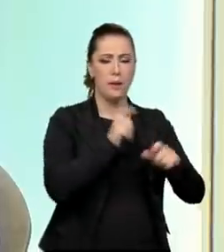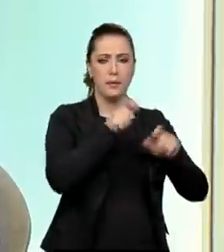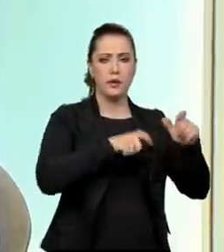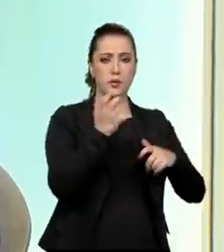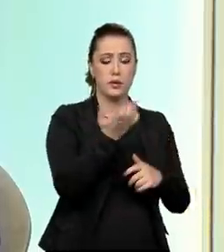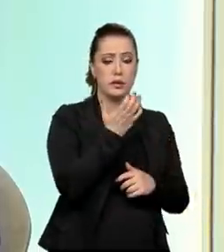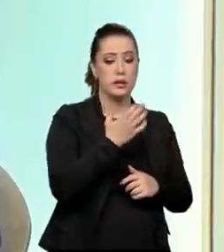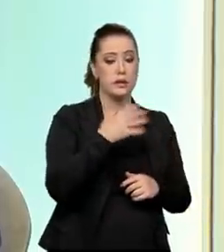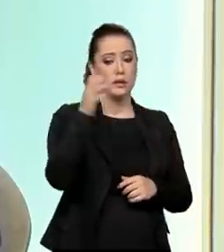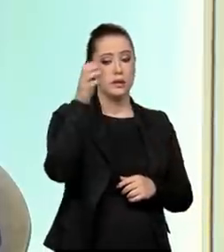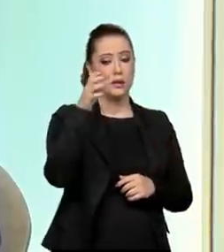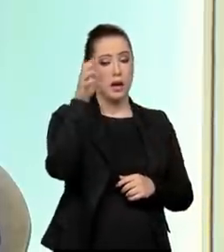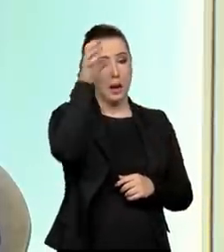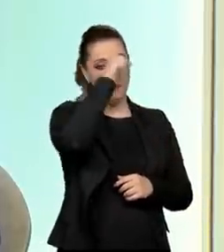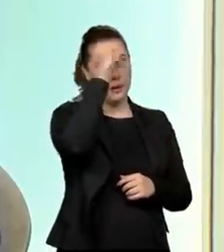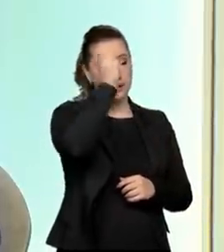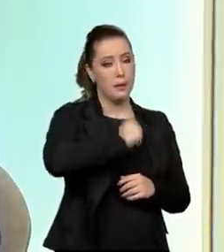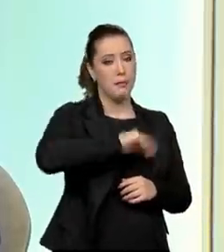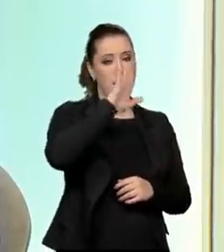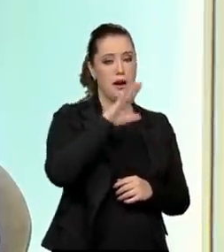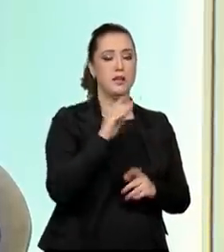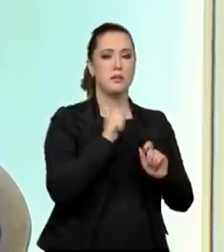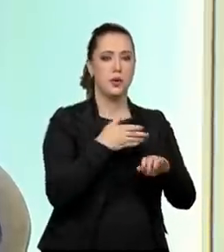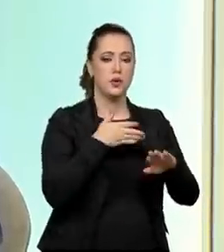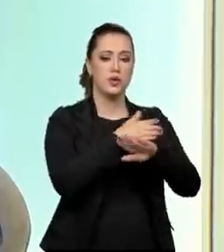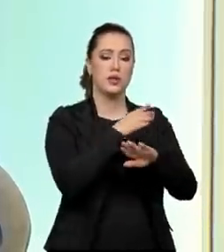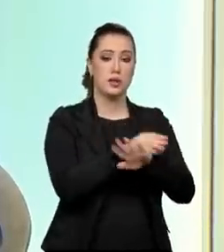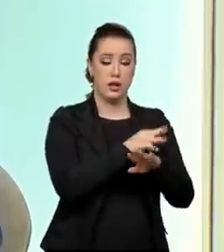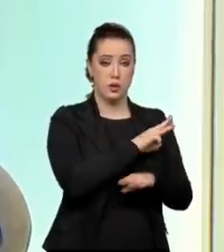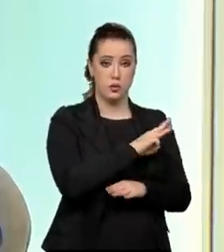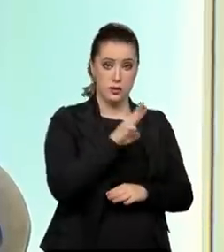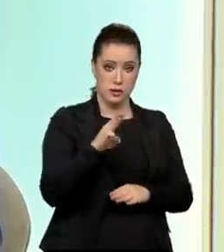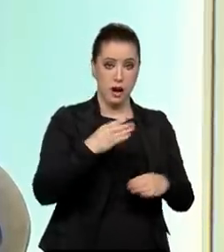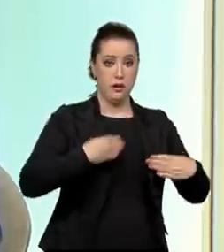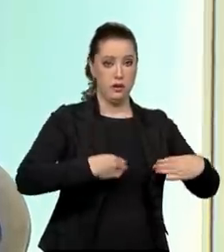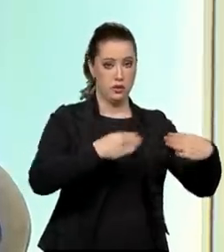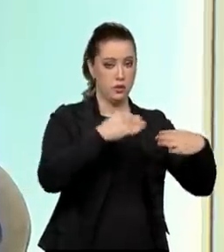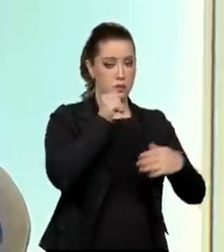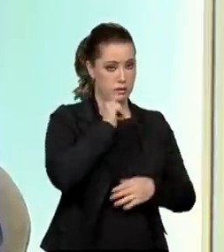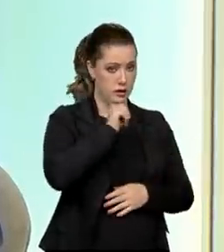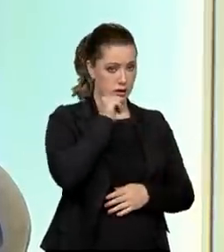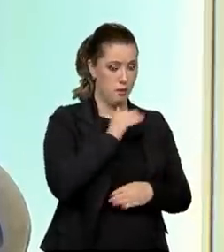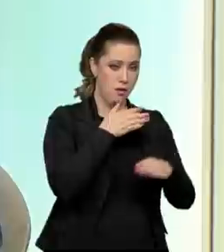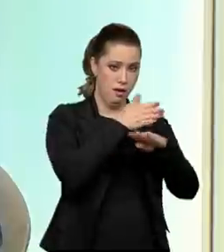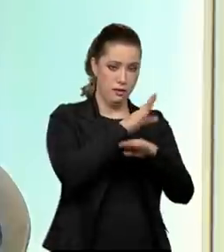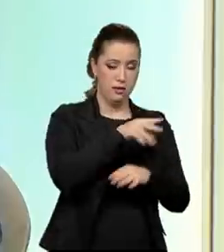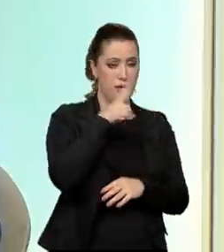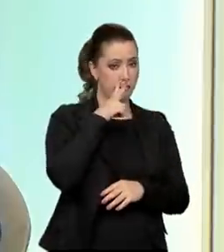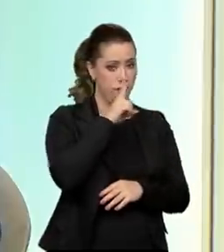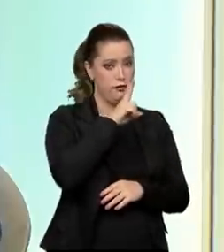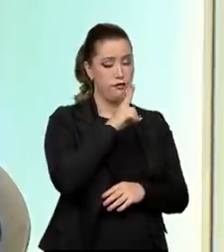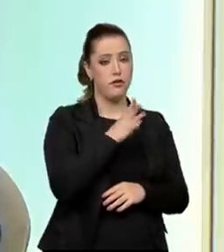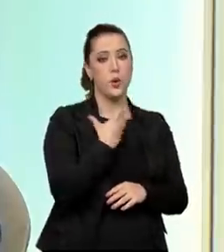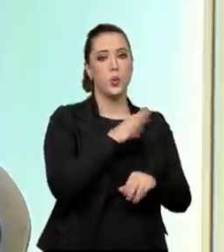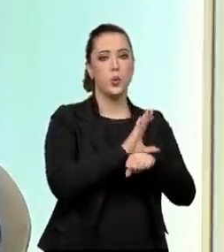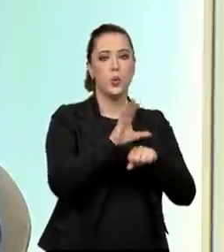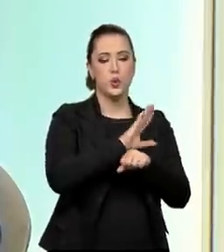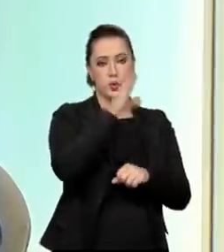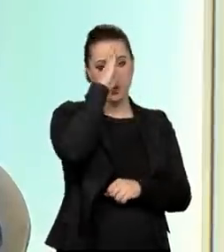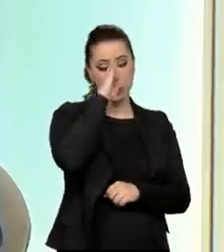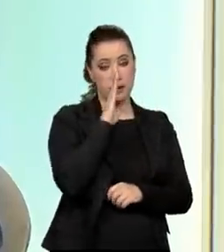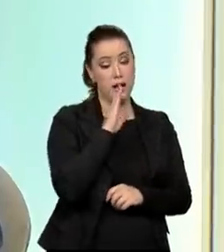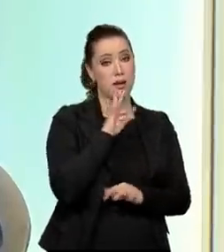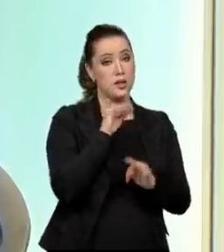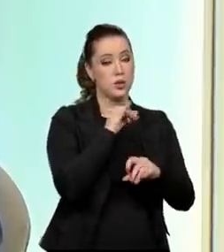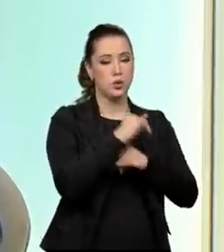da criança e do adolescente, pode fazer o nosso curso no nosso portal, totalmente gratuito, totalmente virtual, em parceria com a Universidade